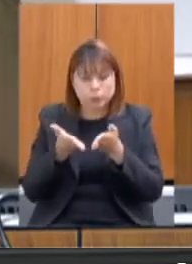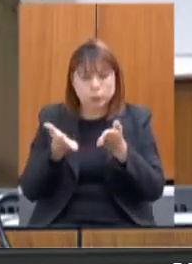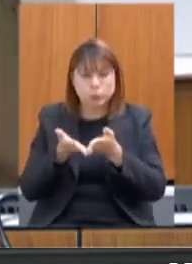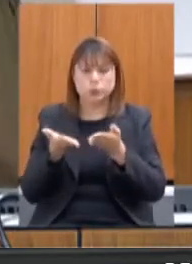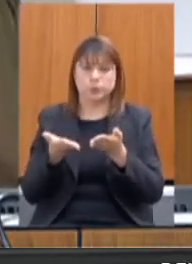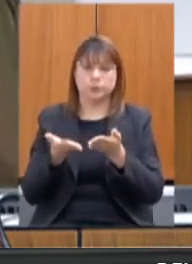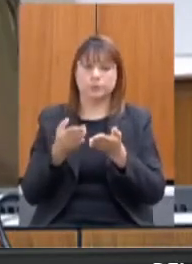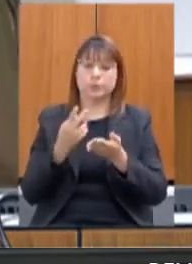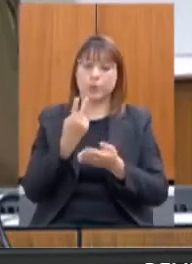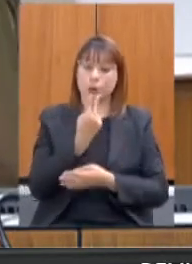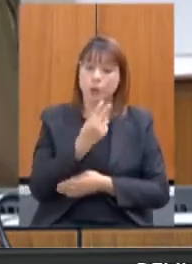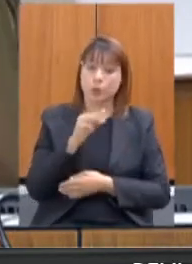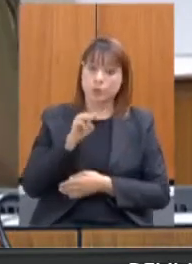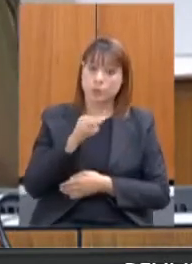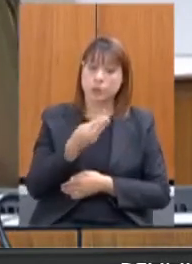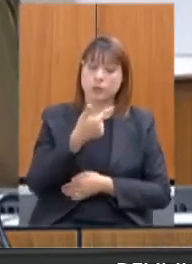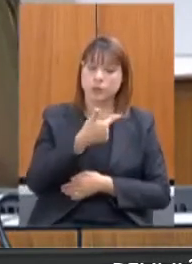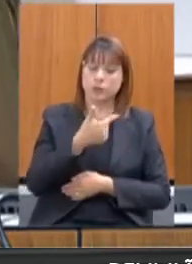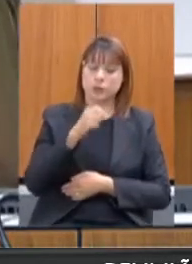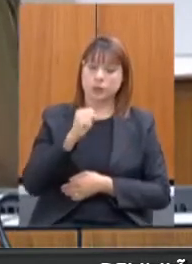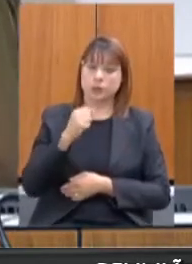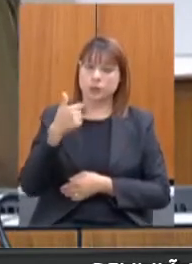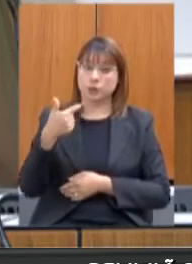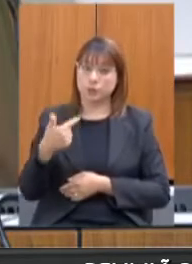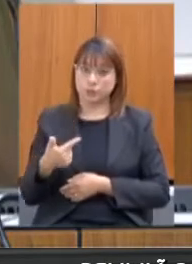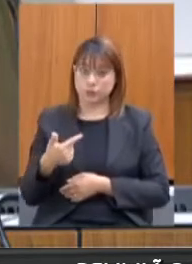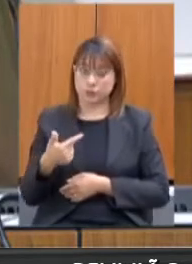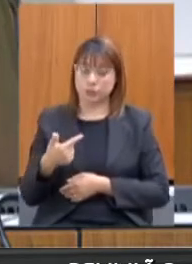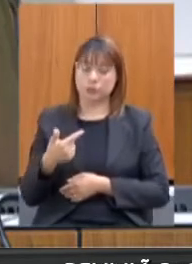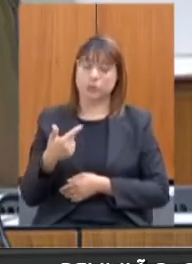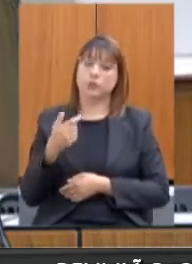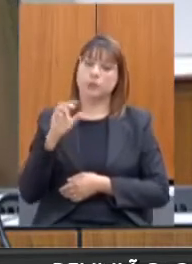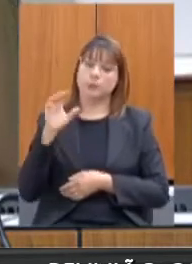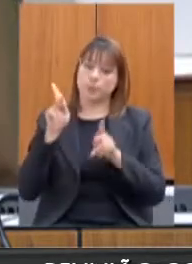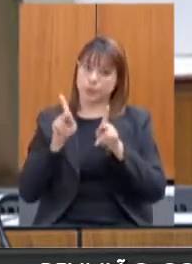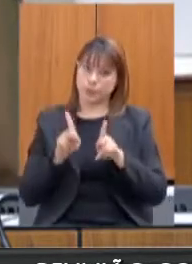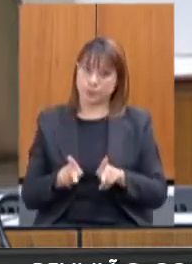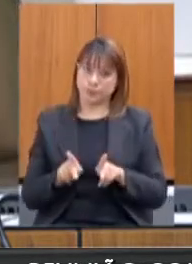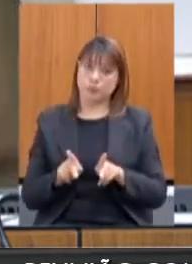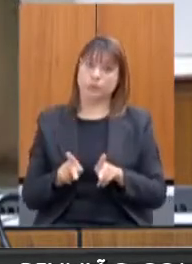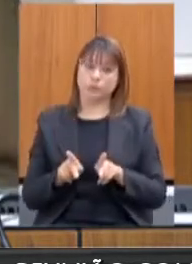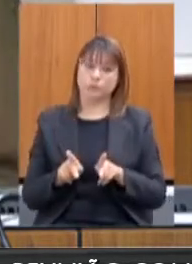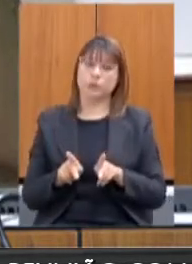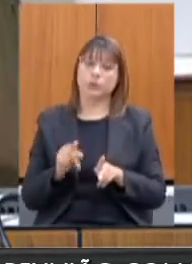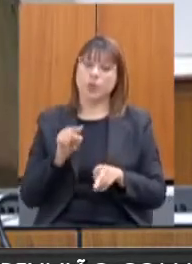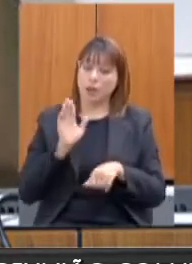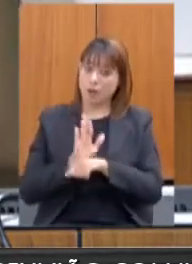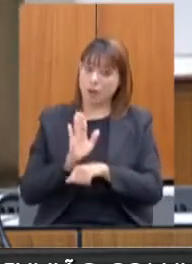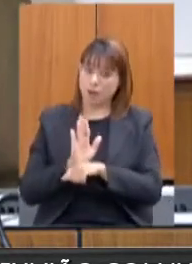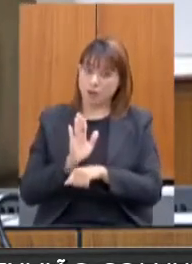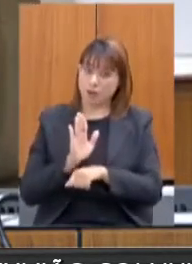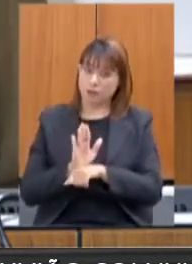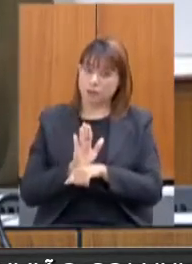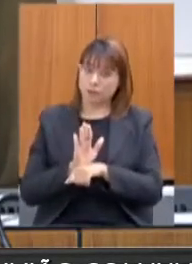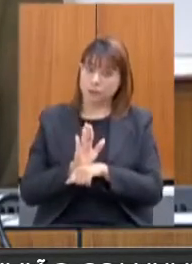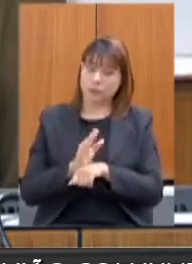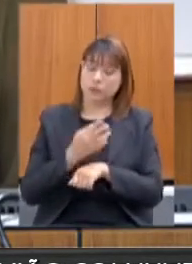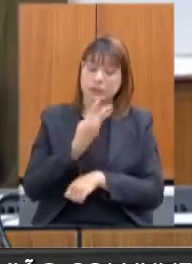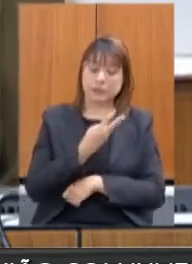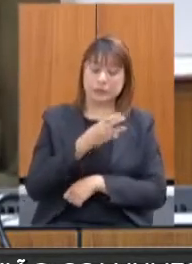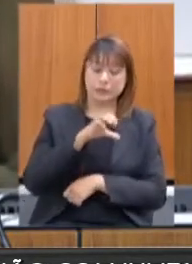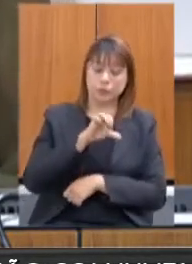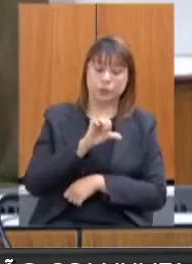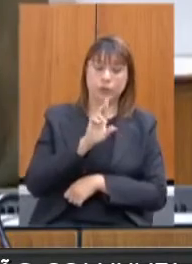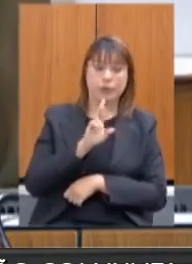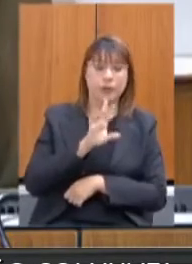2.782.794 pessoas. E esse auxílio é R$ 39,00